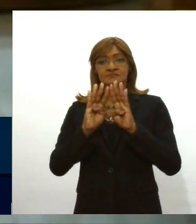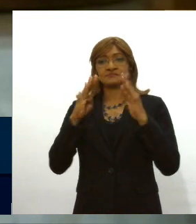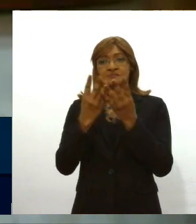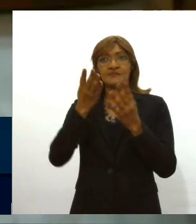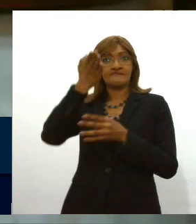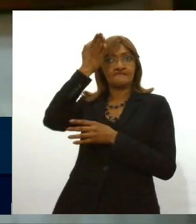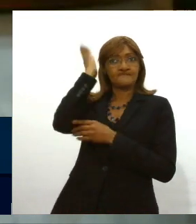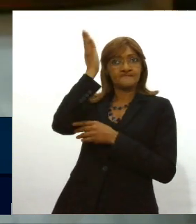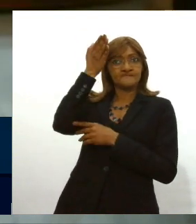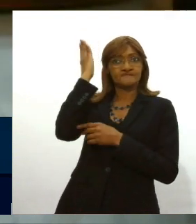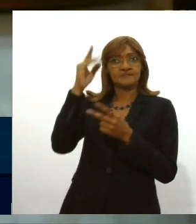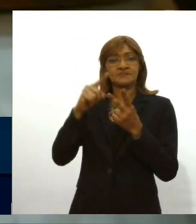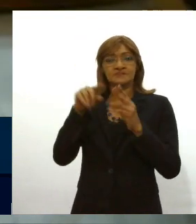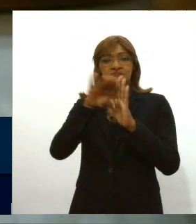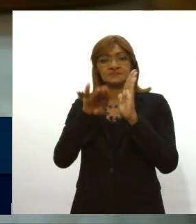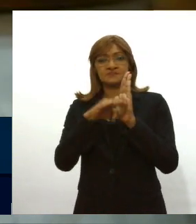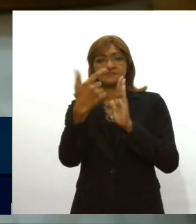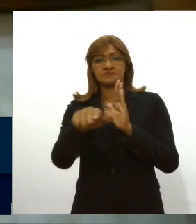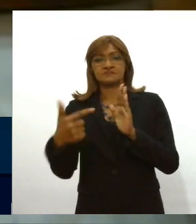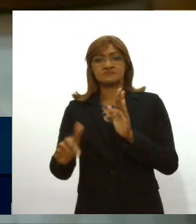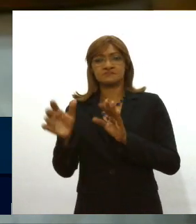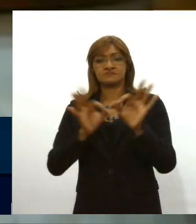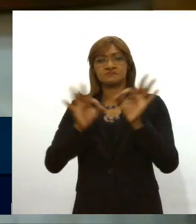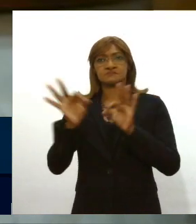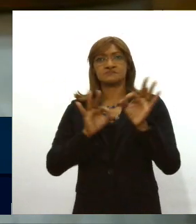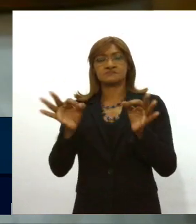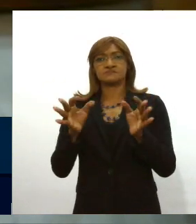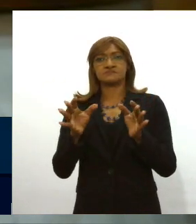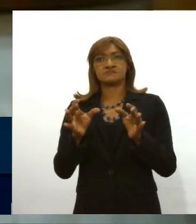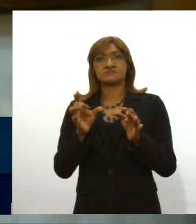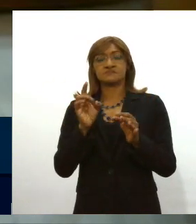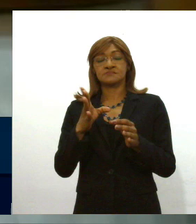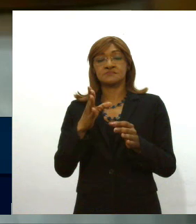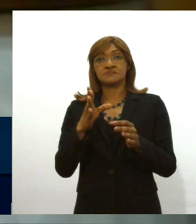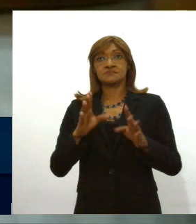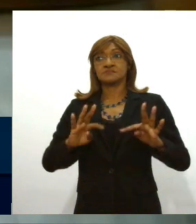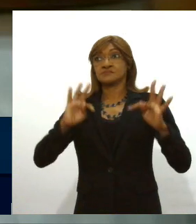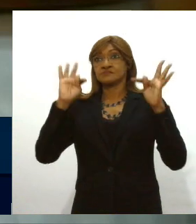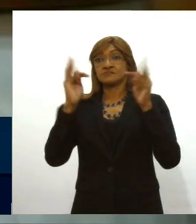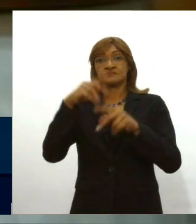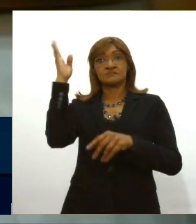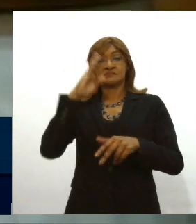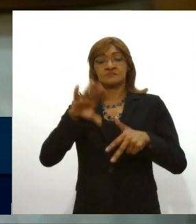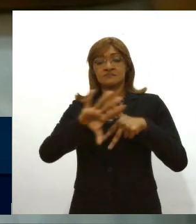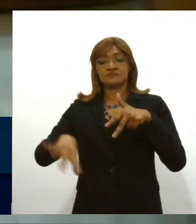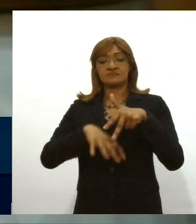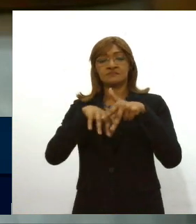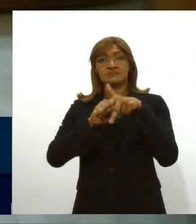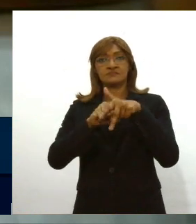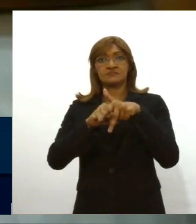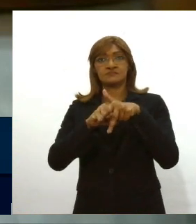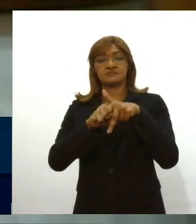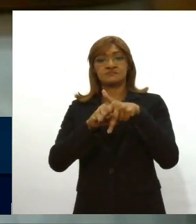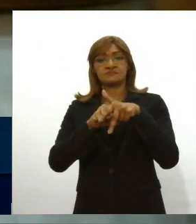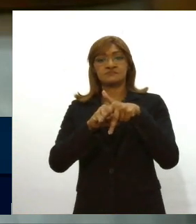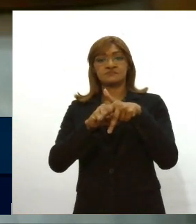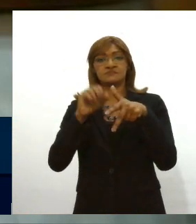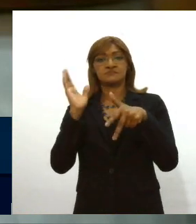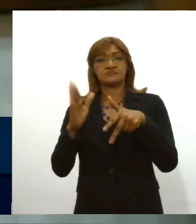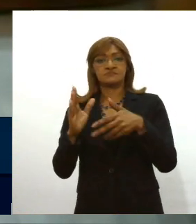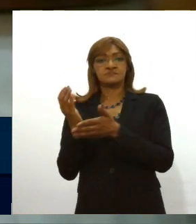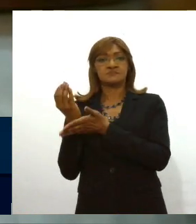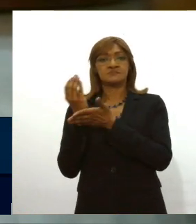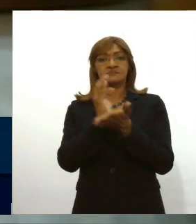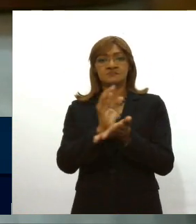planejada que só fez virar escândalo internacional de corrupção pelo grande volume de recursos que chegou